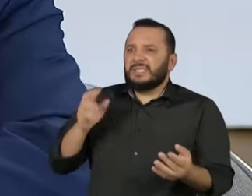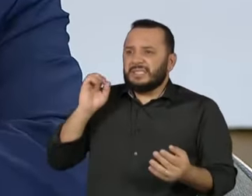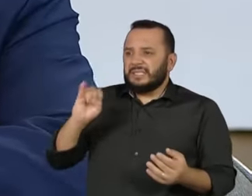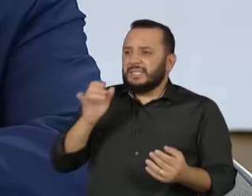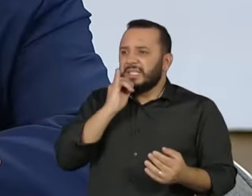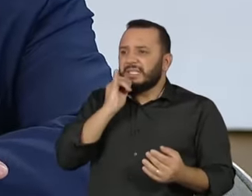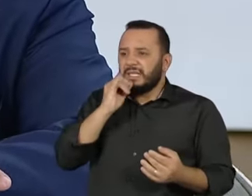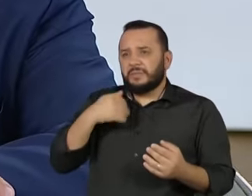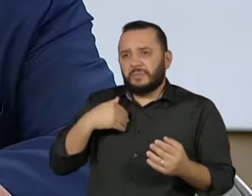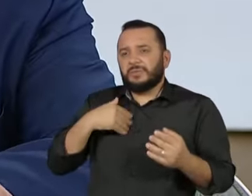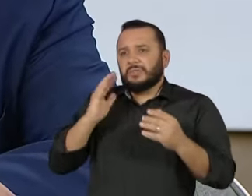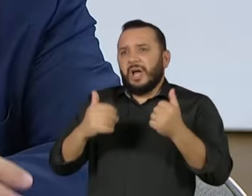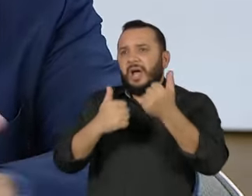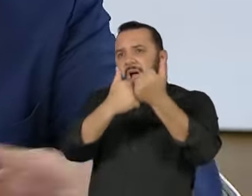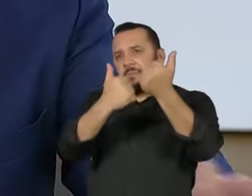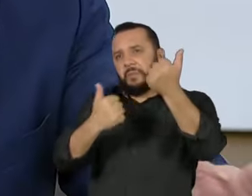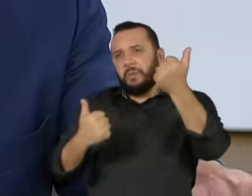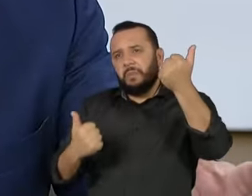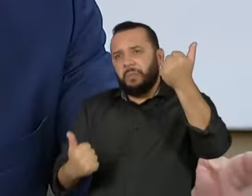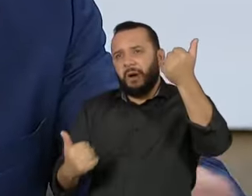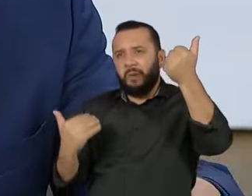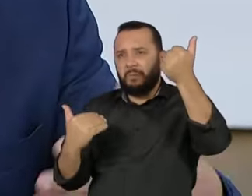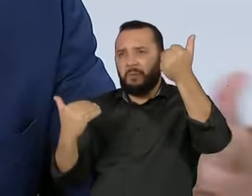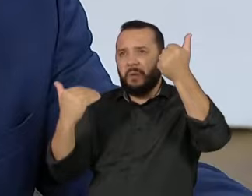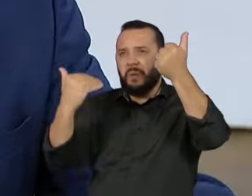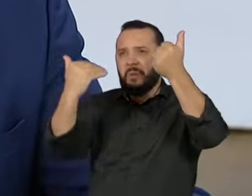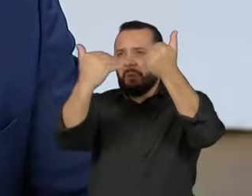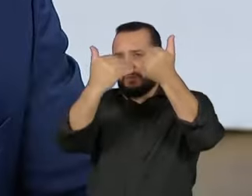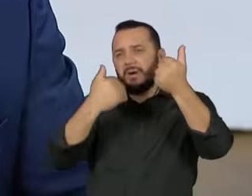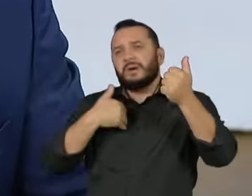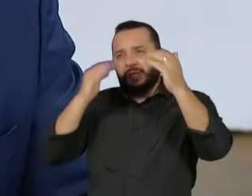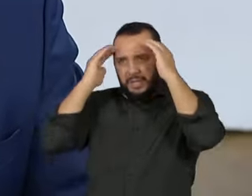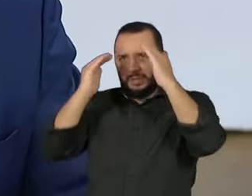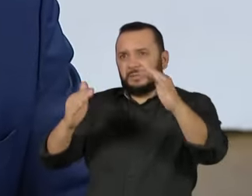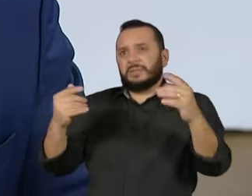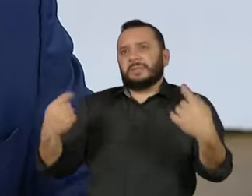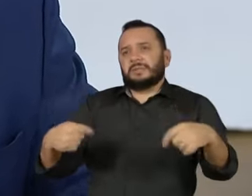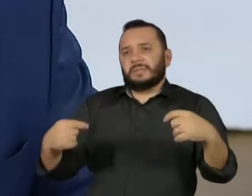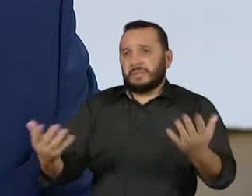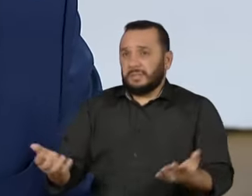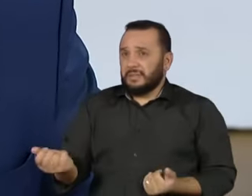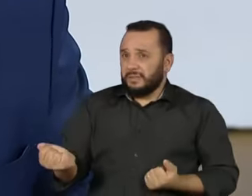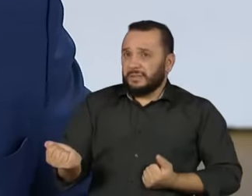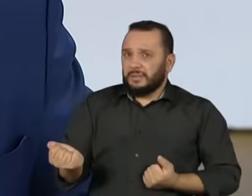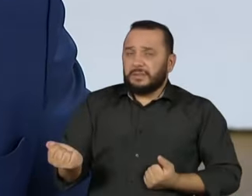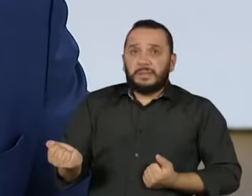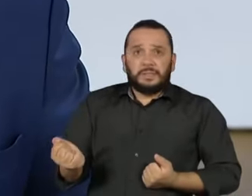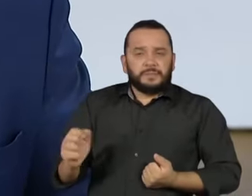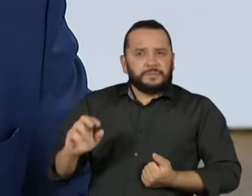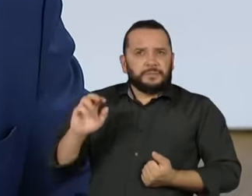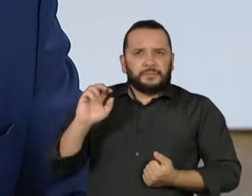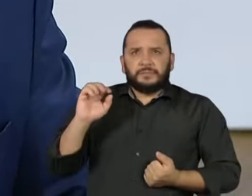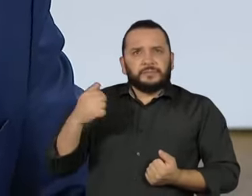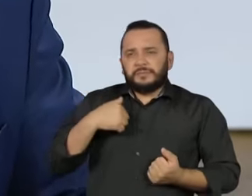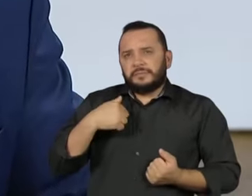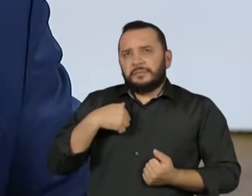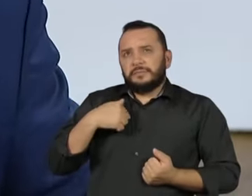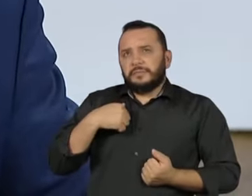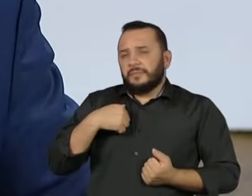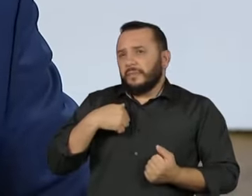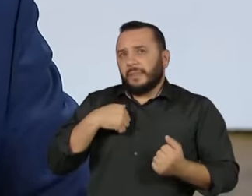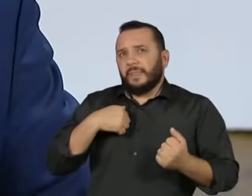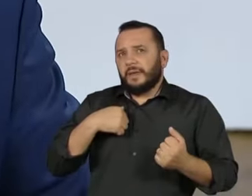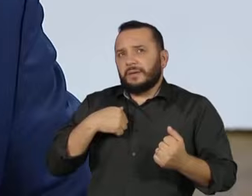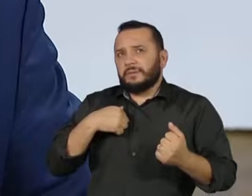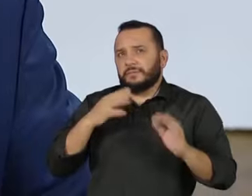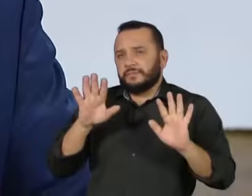se você, na verdade, tolera as práticas ilegais mais graves do mundo? Então, não é um caso, eu não vou visitar o